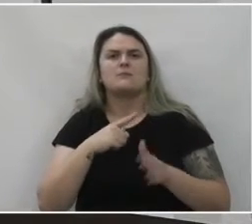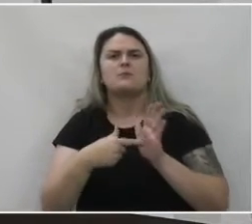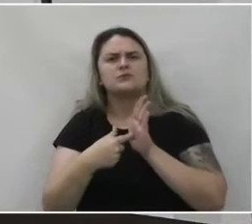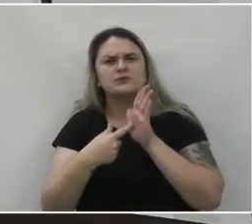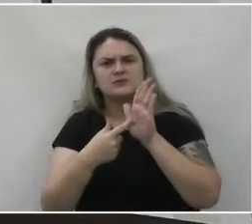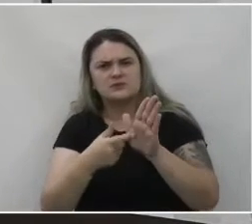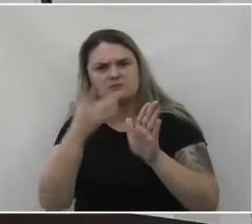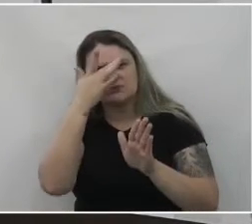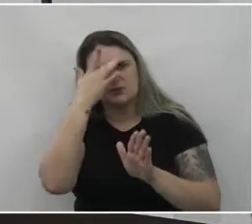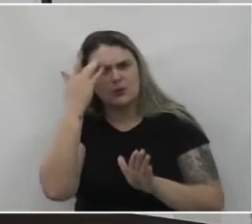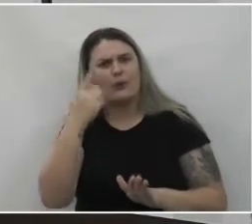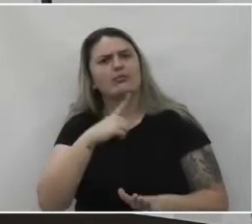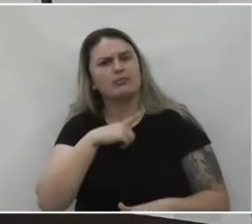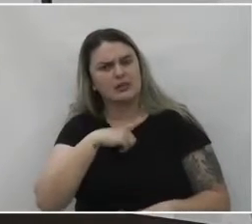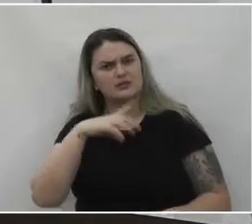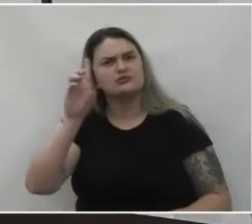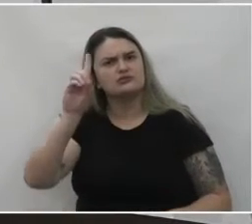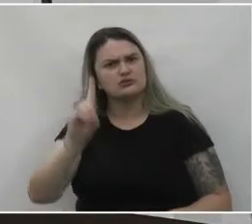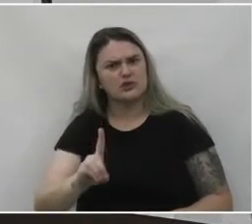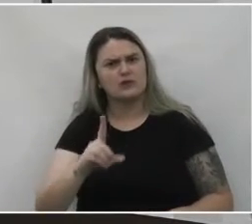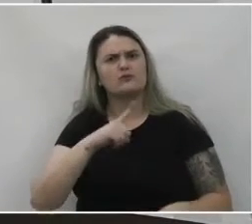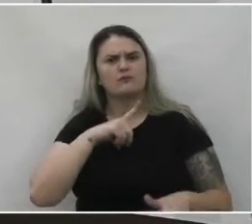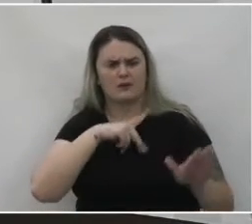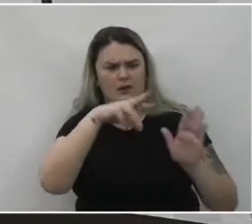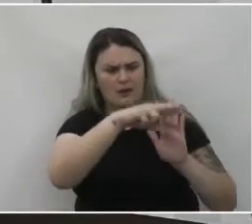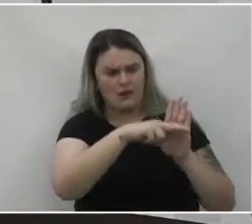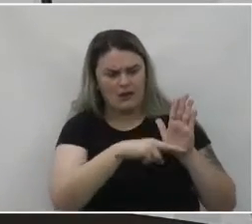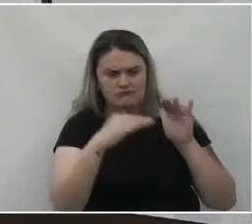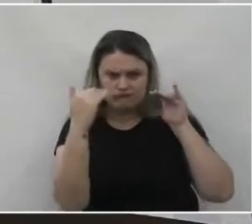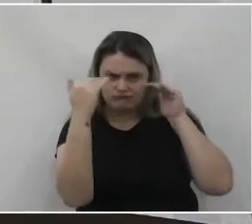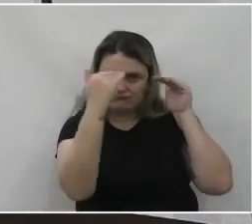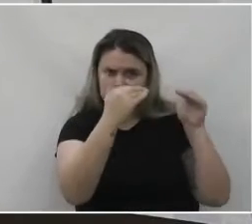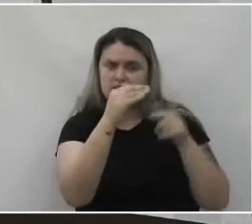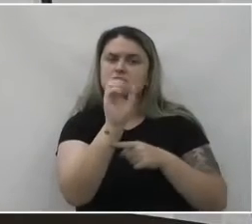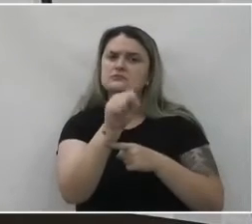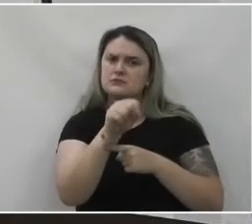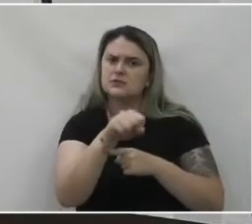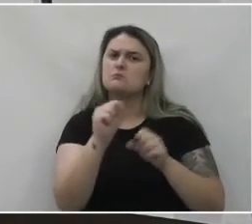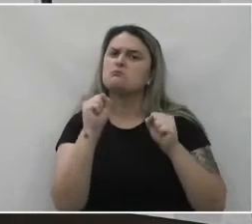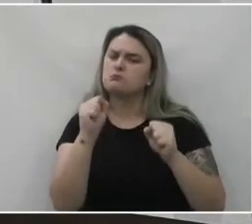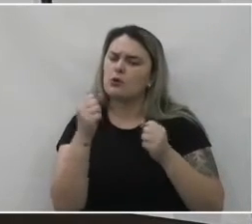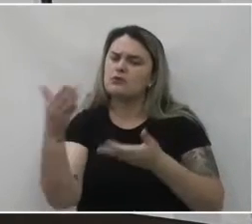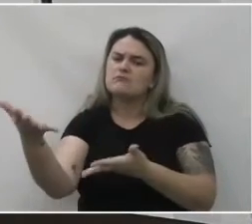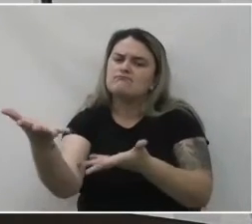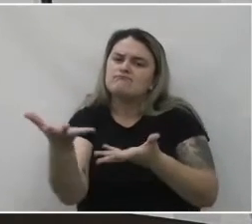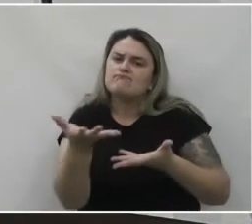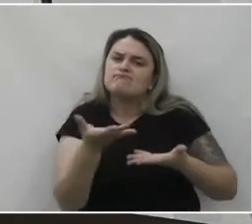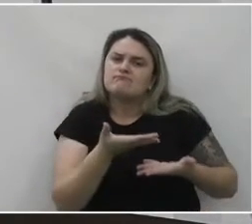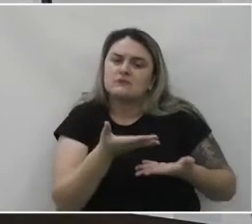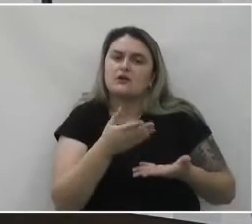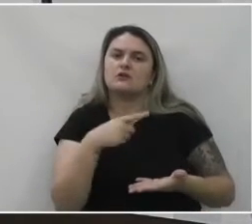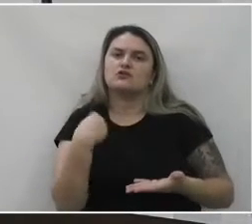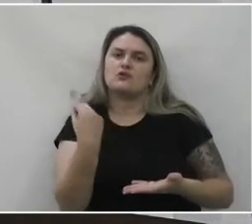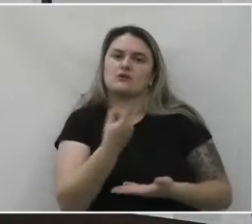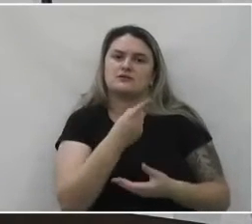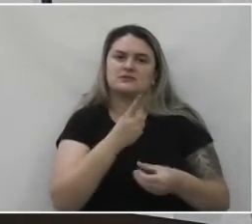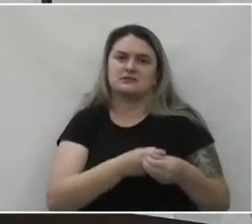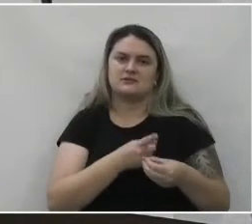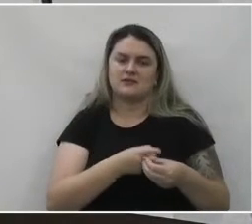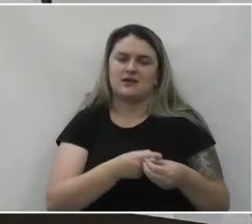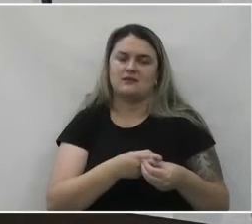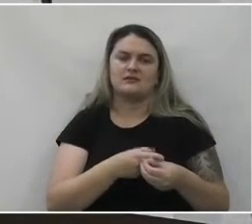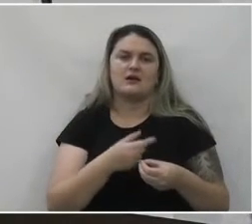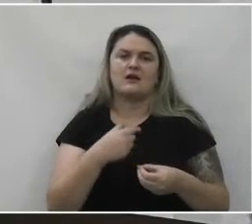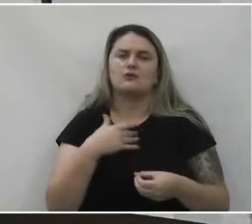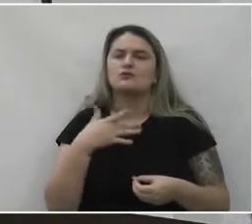eles que nós temos direitos, que nós temos deveres e que, sim, podemos ser acolhidos por essa nossa cidade, tão